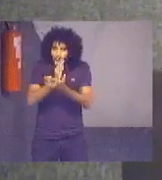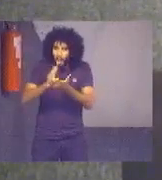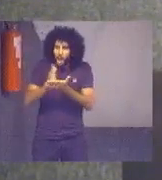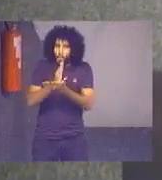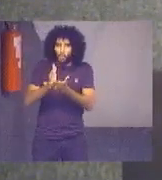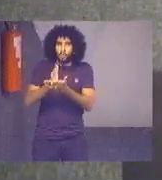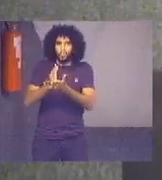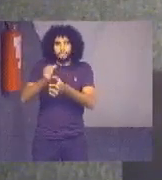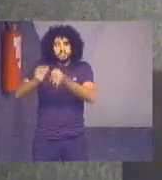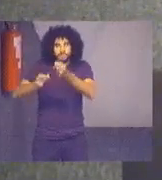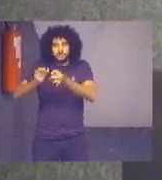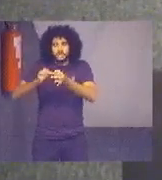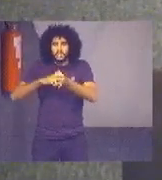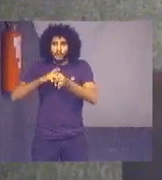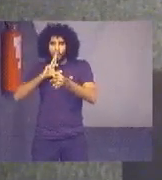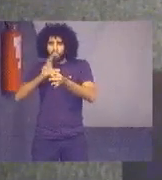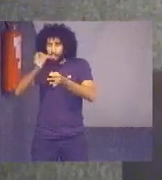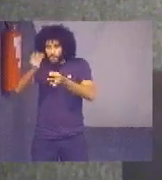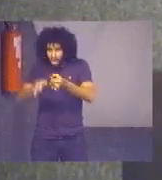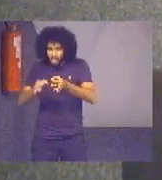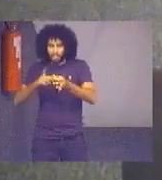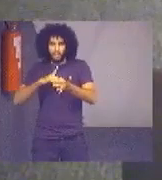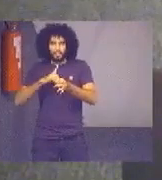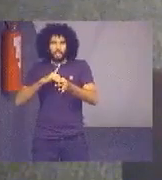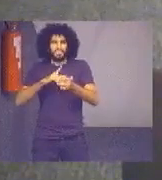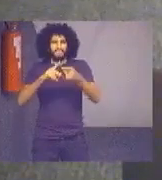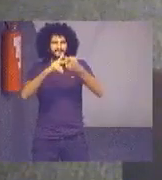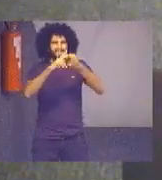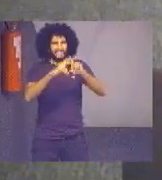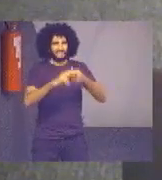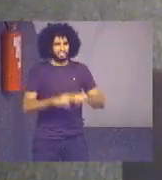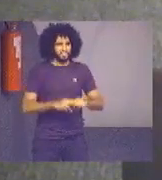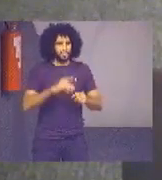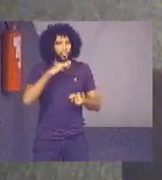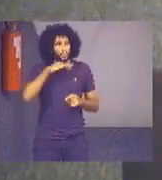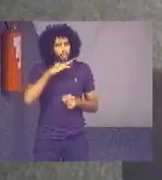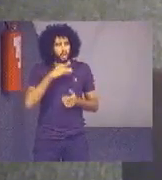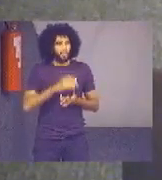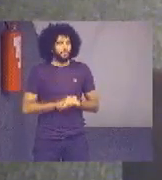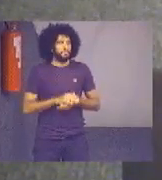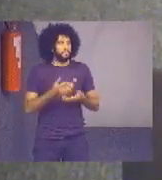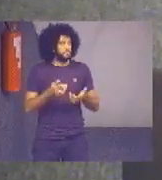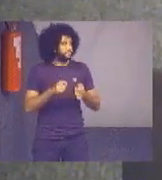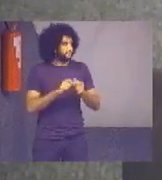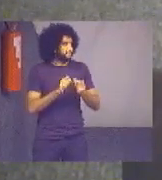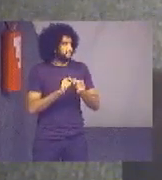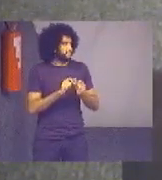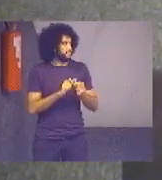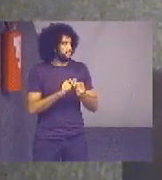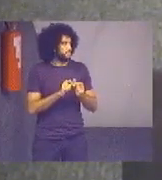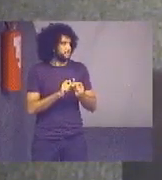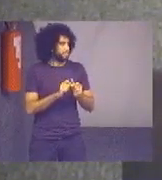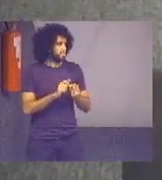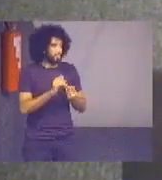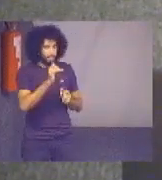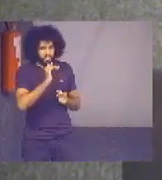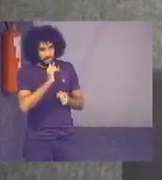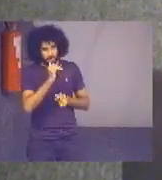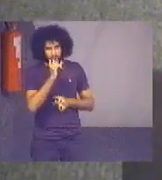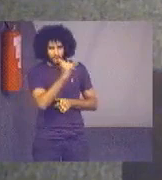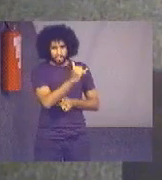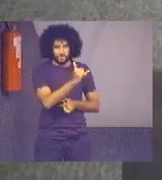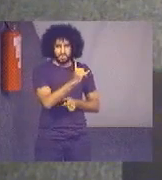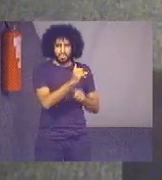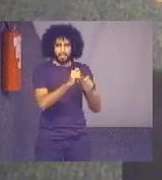o resultado do balanço. Então, é importantíssimo esse processo de conferência. os dados, a gente